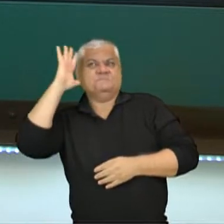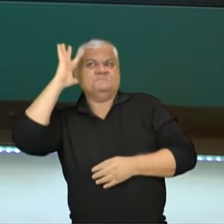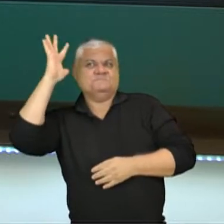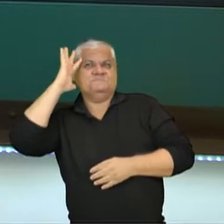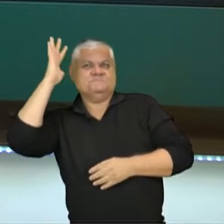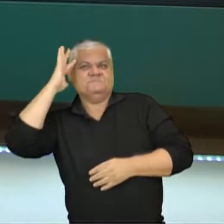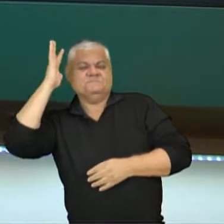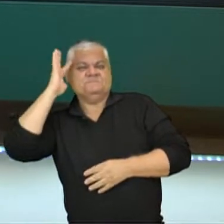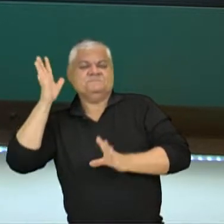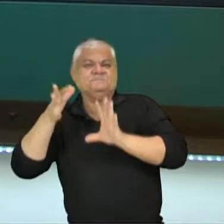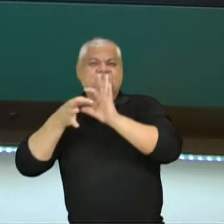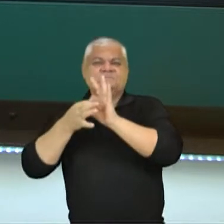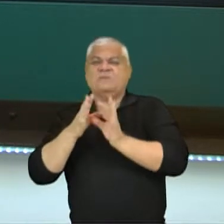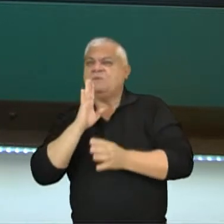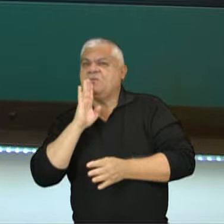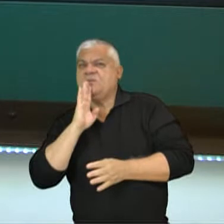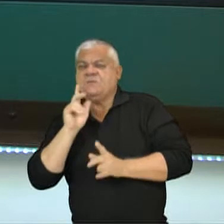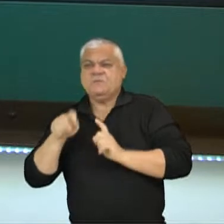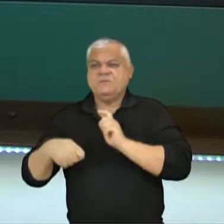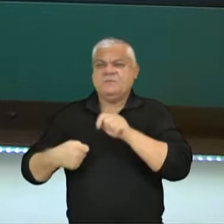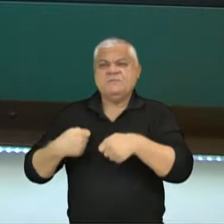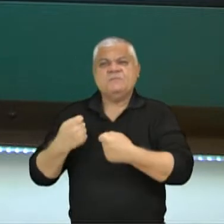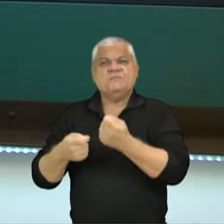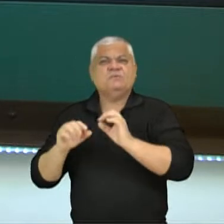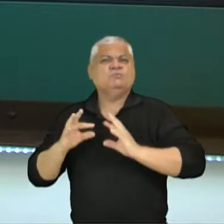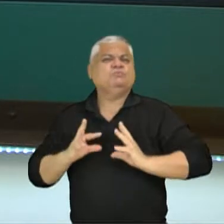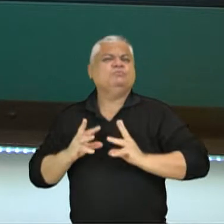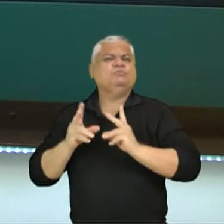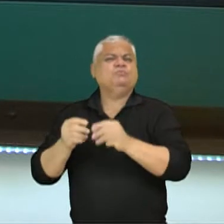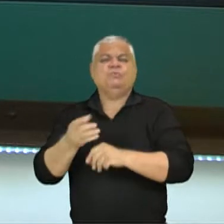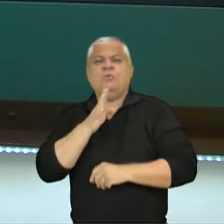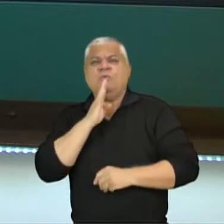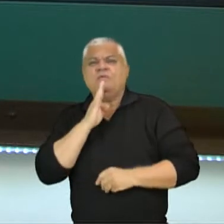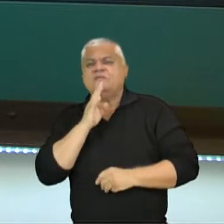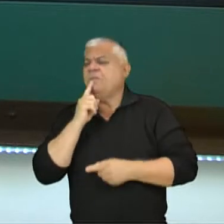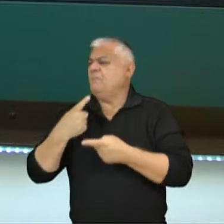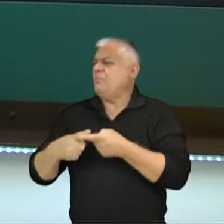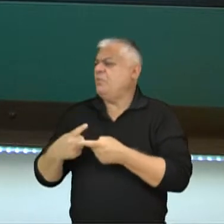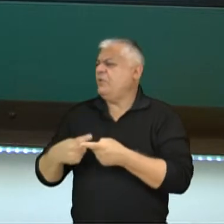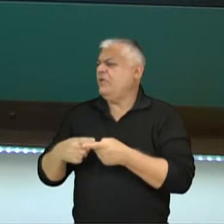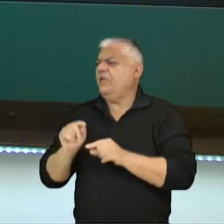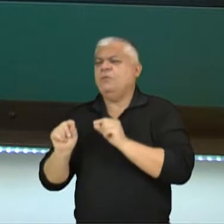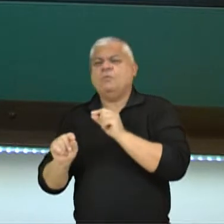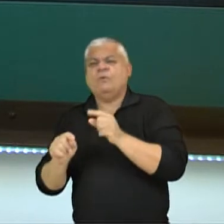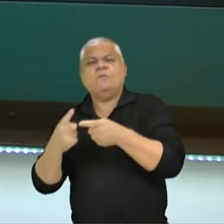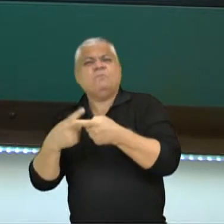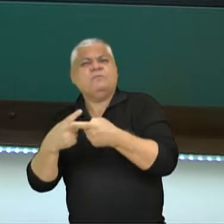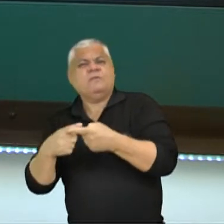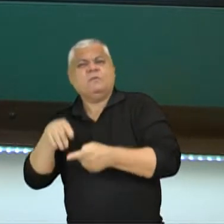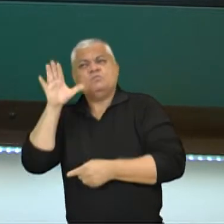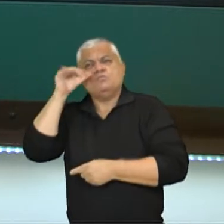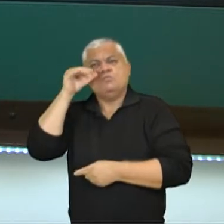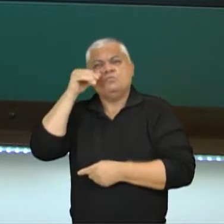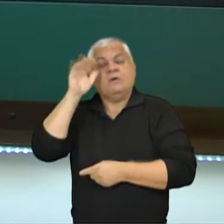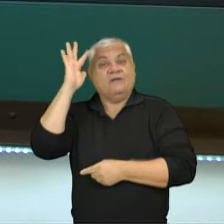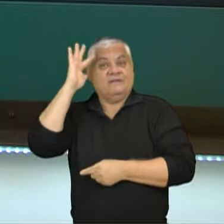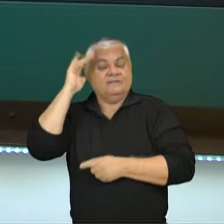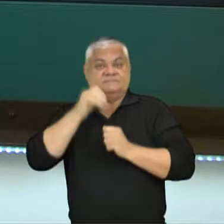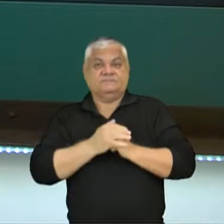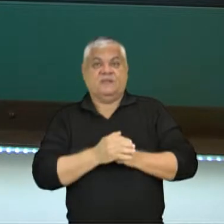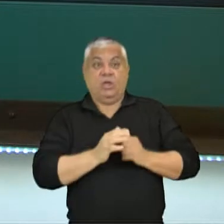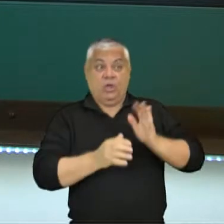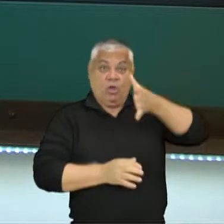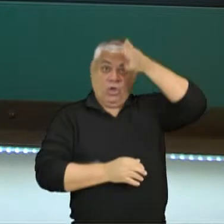mentalidade de conhecer a toda a sua volta, saber o porquê está lá. Já o romano, ele tinha a lei.